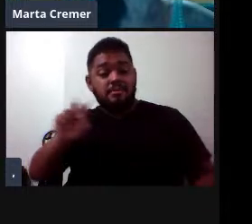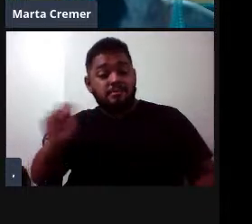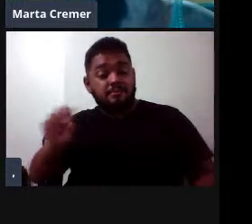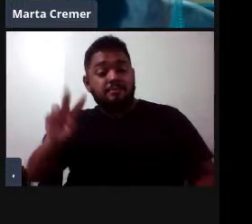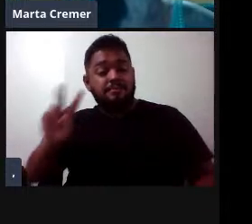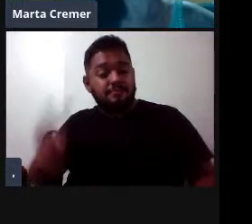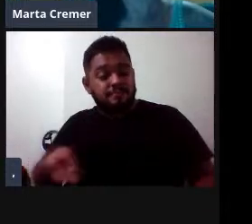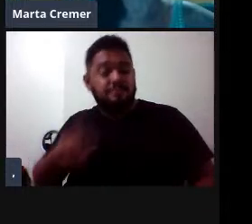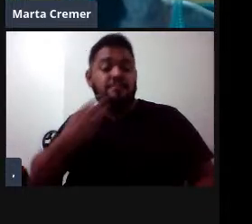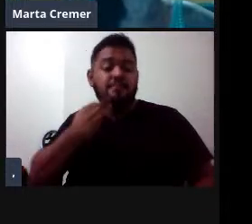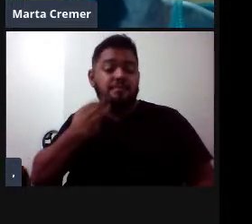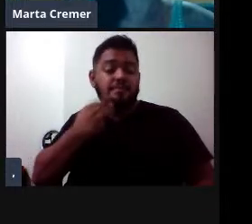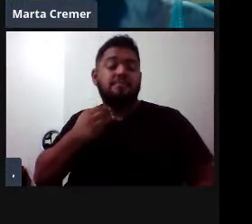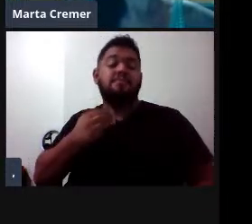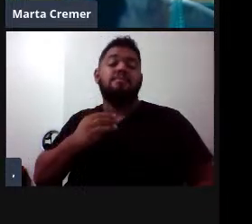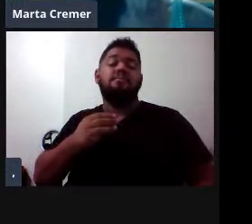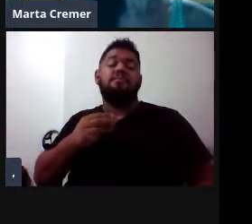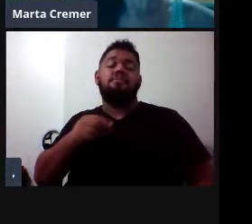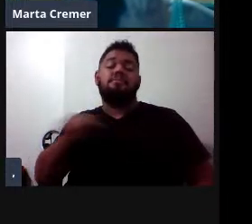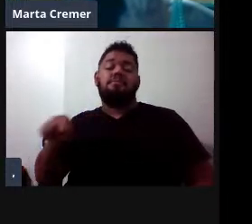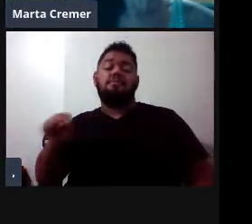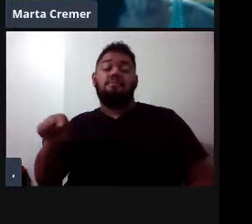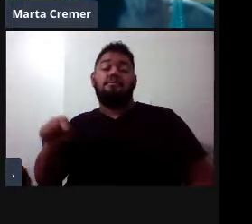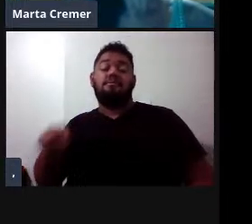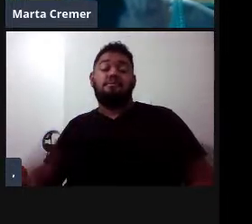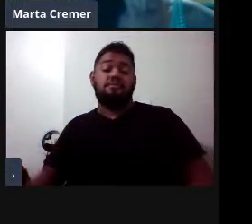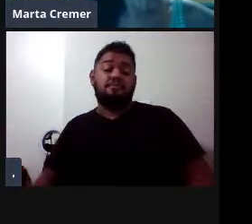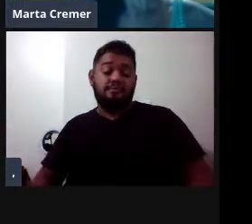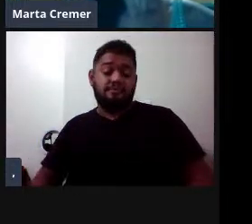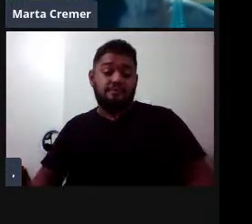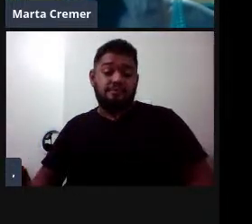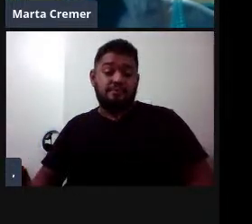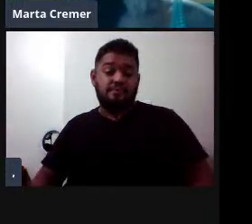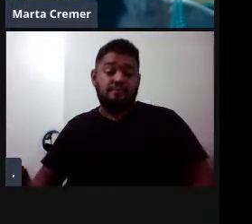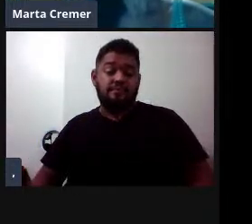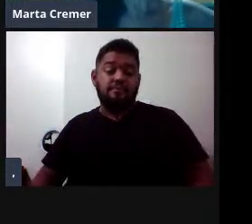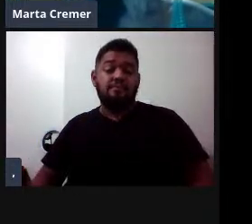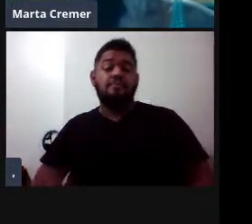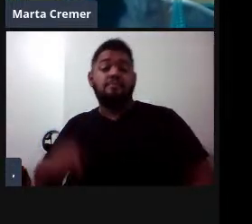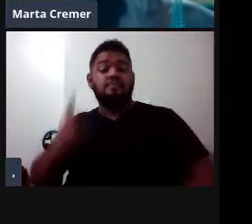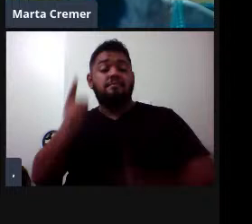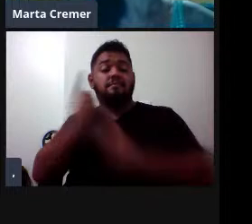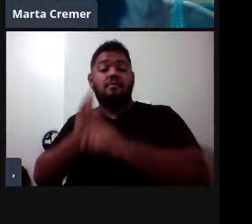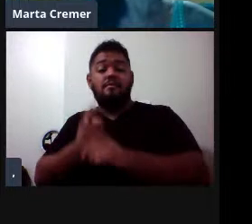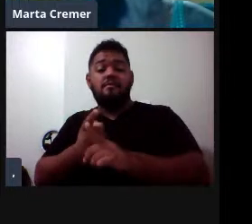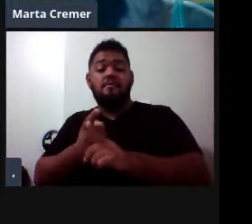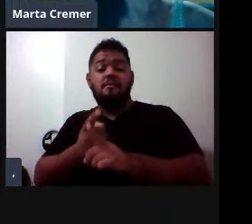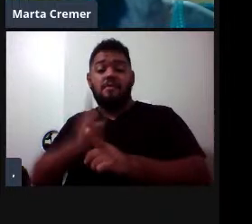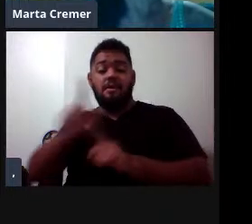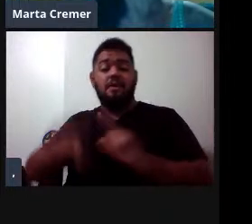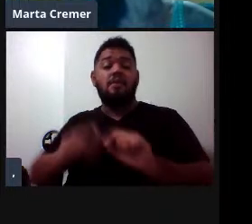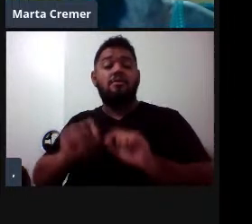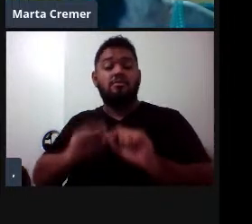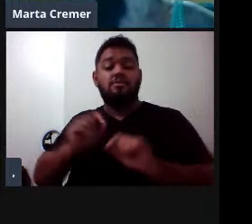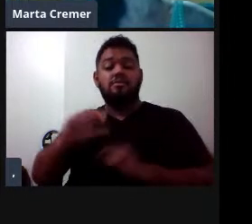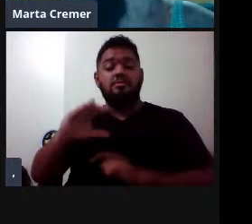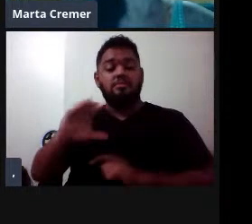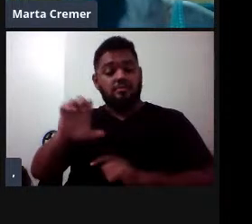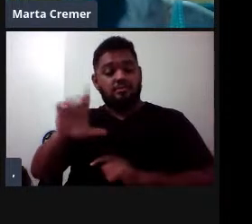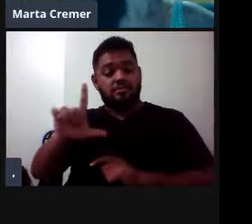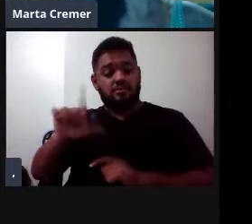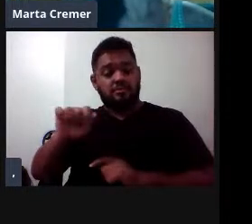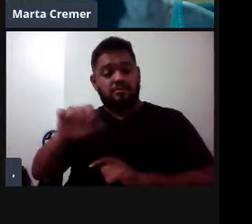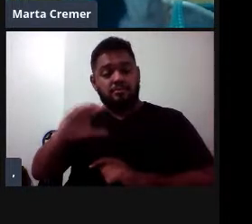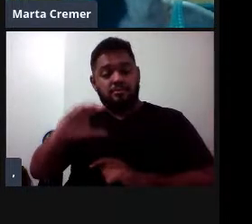2.000 e poucos metros de profundidade, que é onde eles encontram a sua principal presa que são os cefalópodes gigantes.